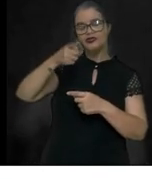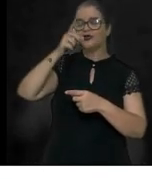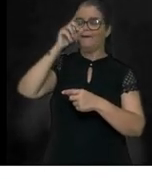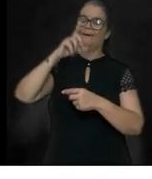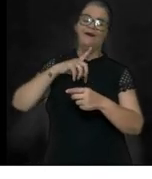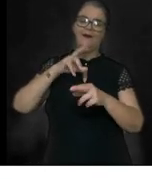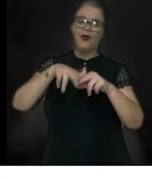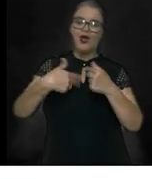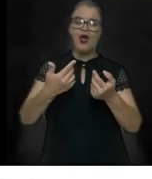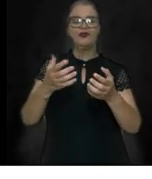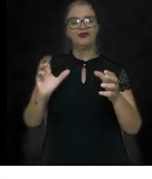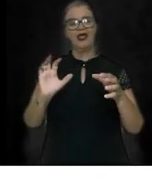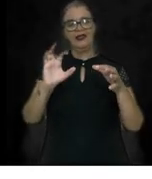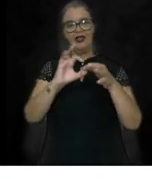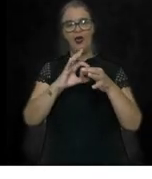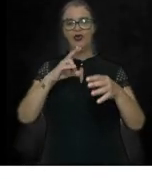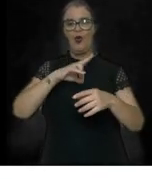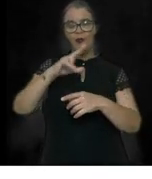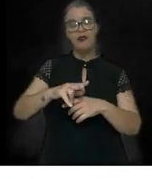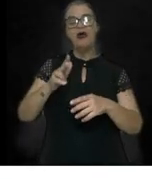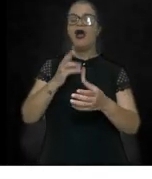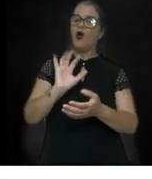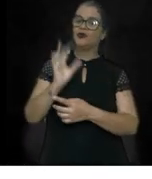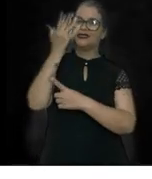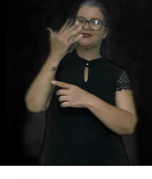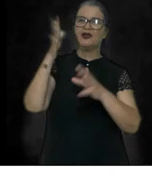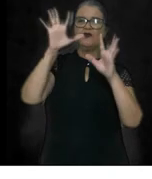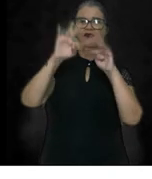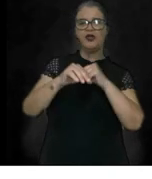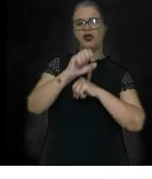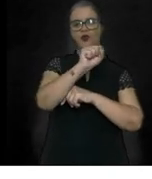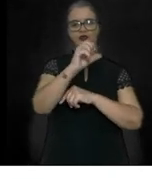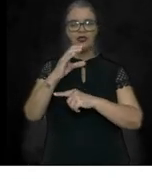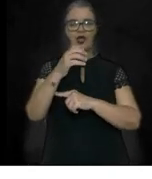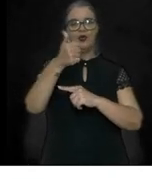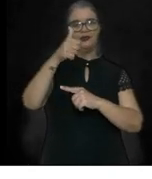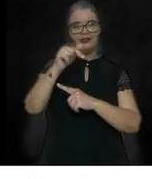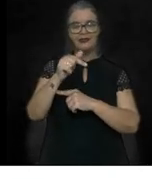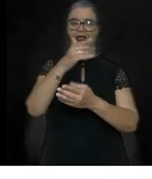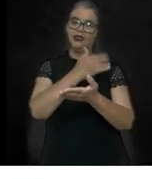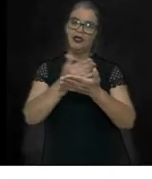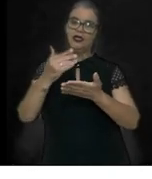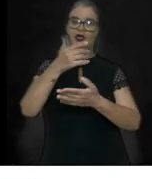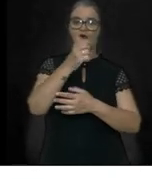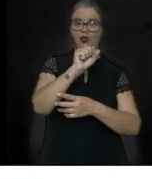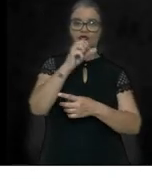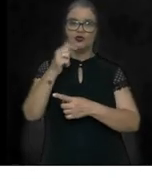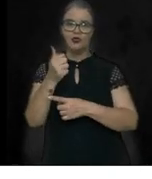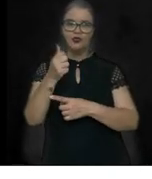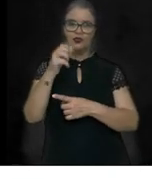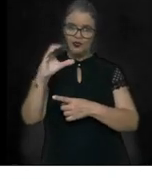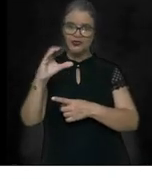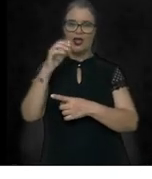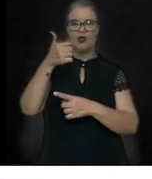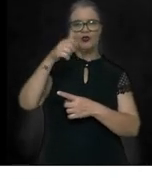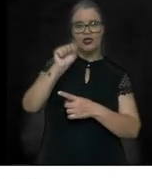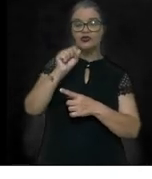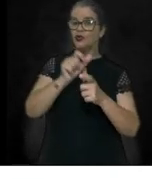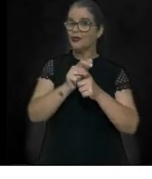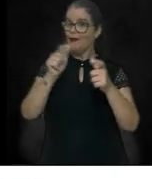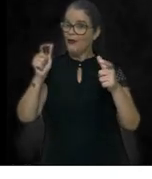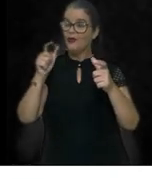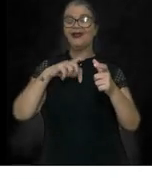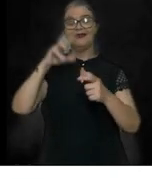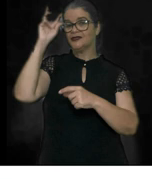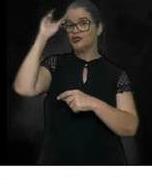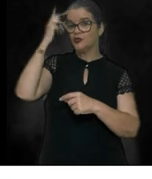Ocorreram entre o final do século XVII e o início do século XVIII. A maior parte destas revoltas